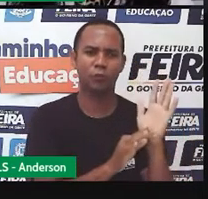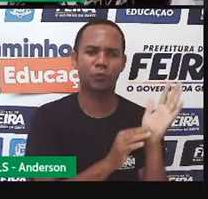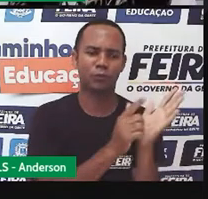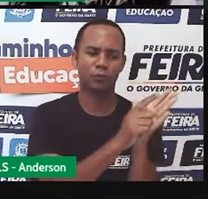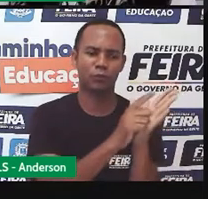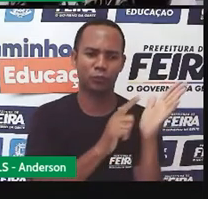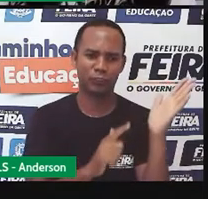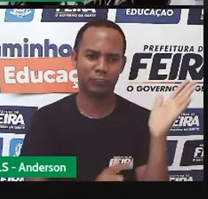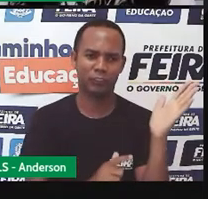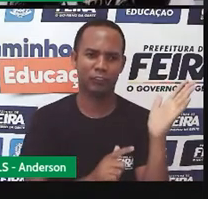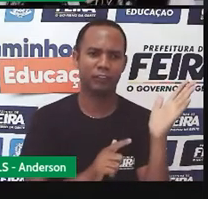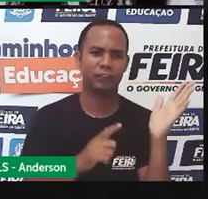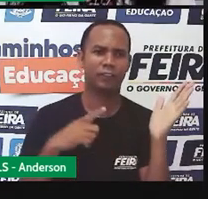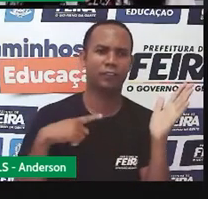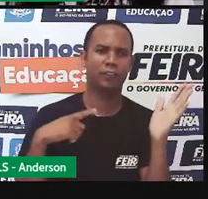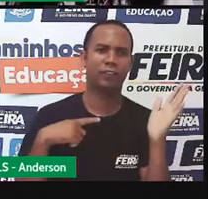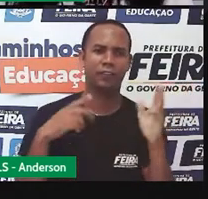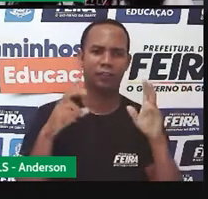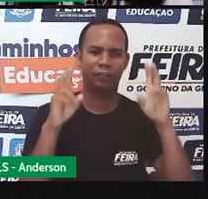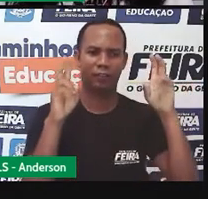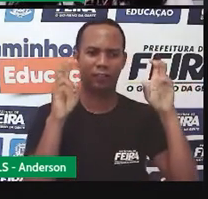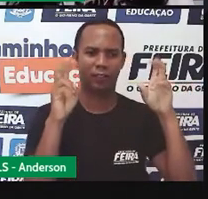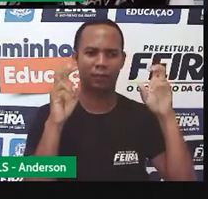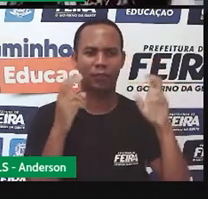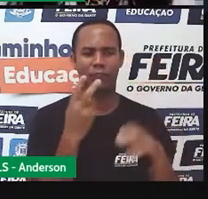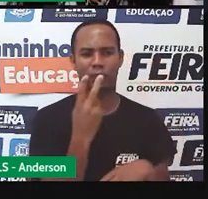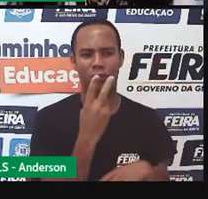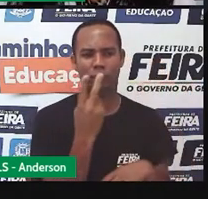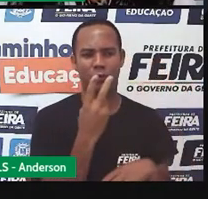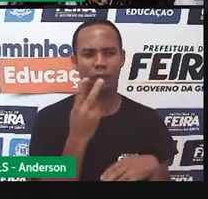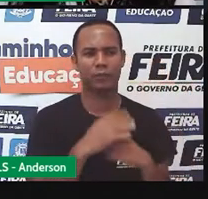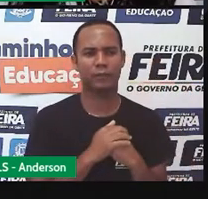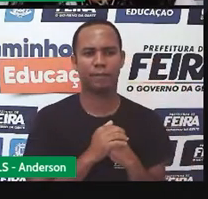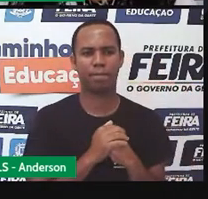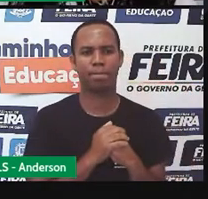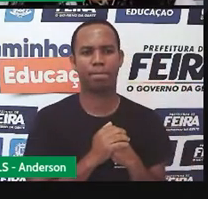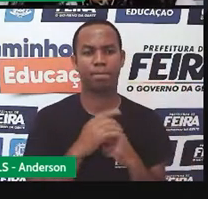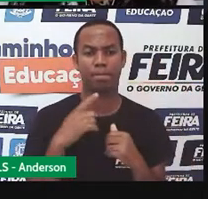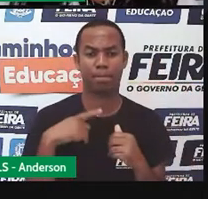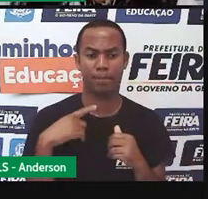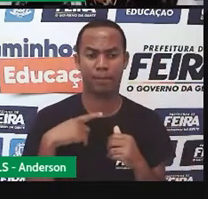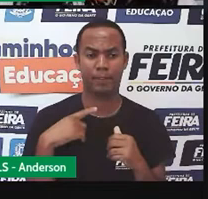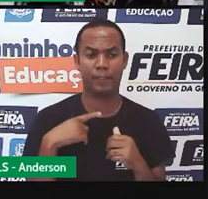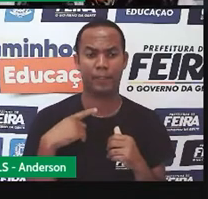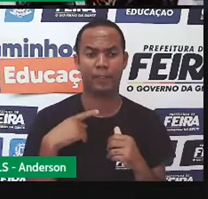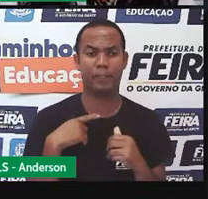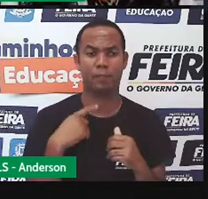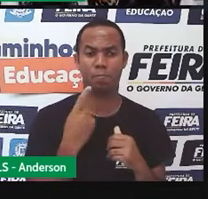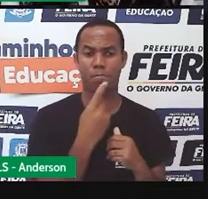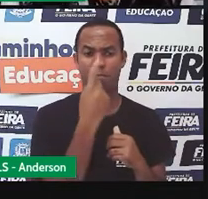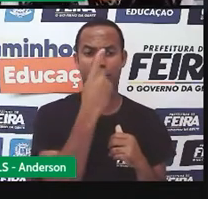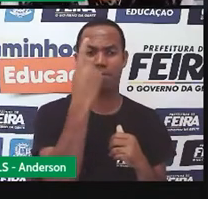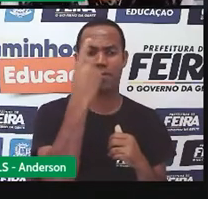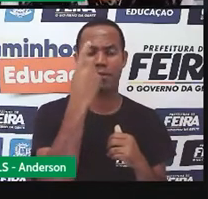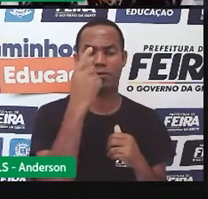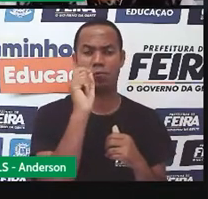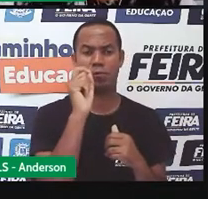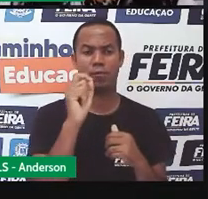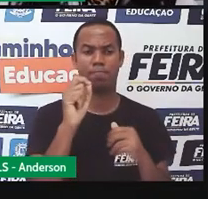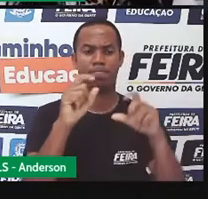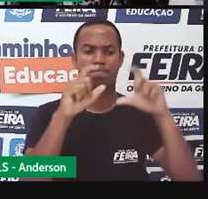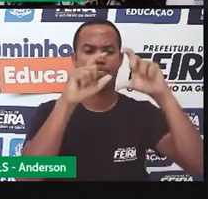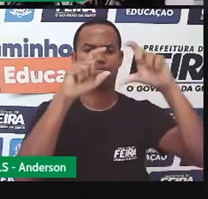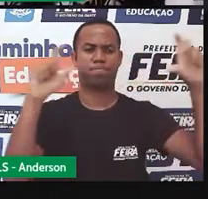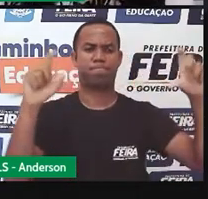dois títulos. Um principal, chamado de manchete, aquela que nós vimos na última aula,